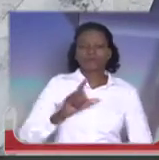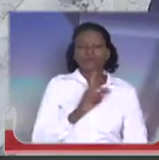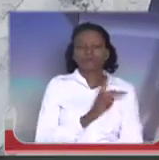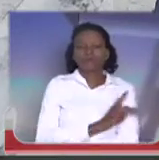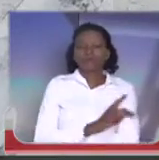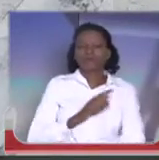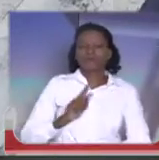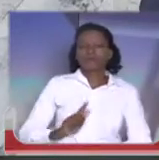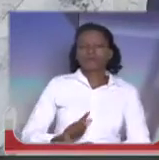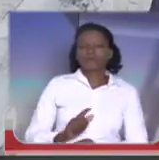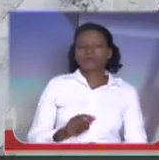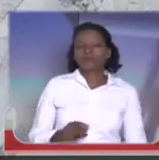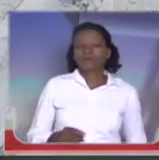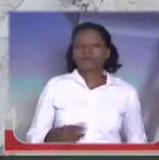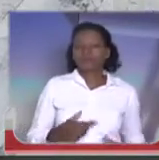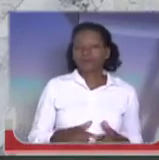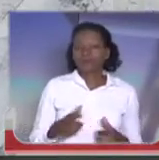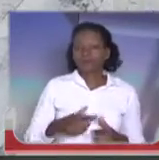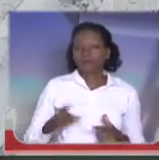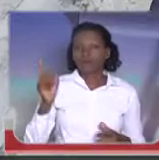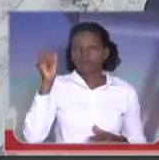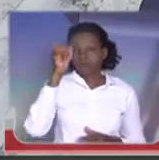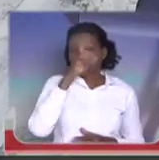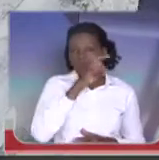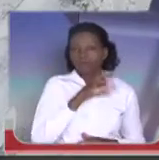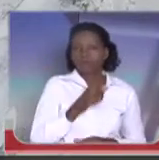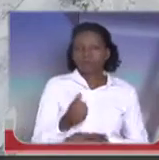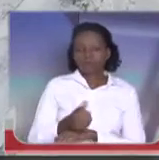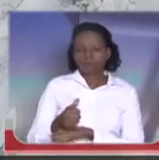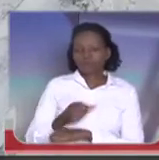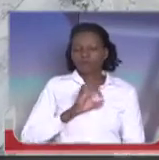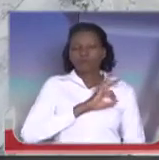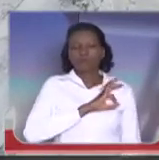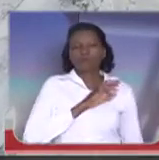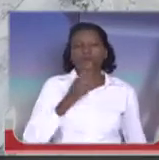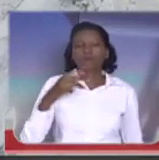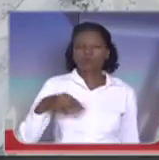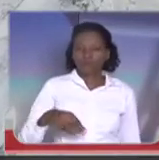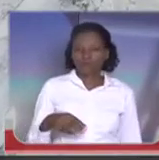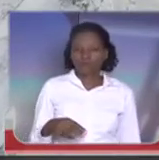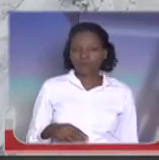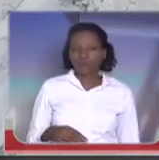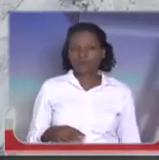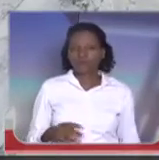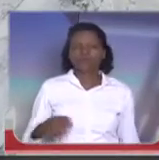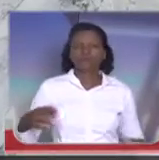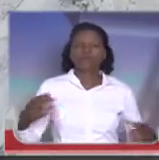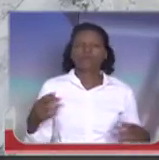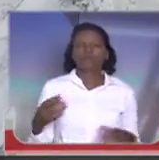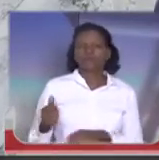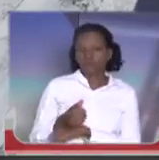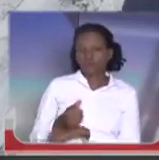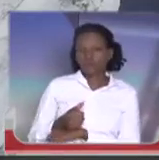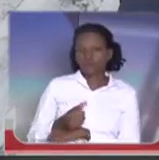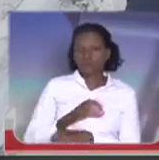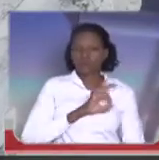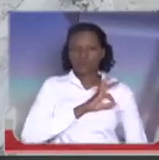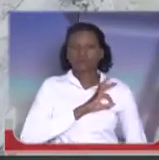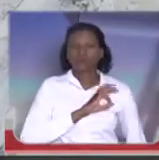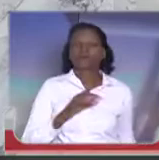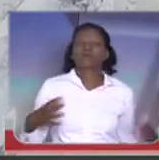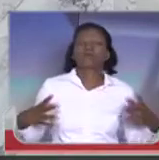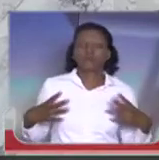tão difícil para o policial militar, que hoje o policial militar, mesmo de folga, não pode ter paz. Eu não sei se os senhores sabem,